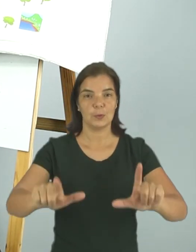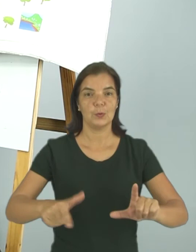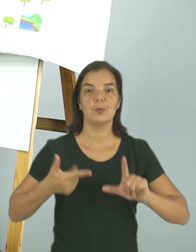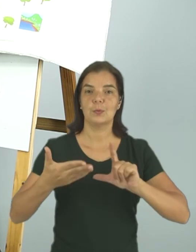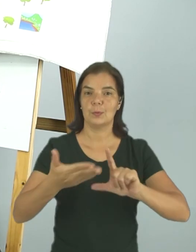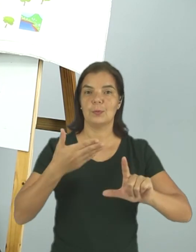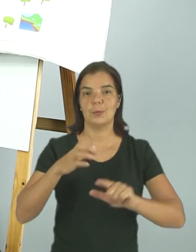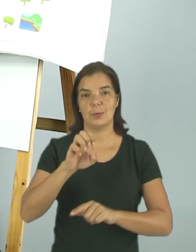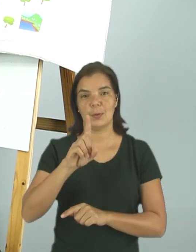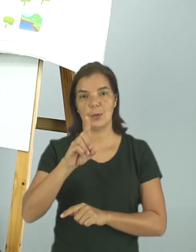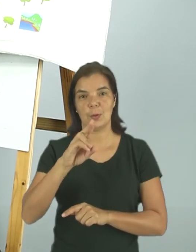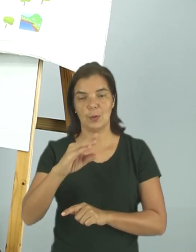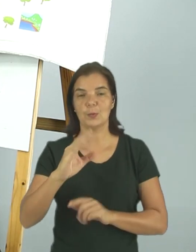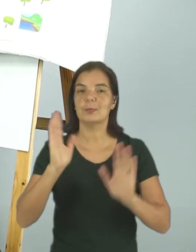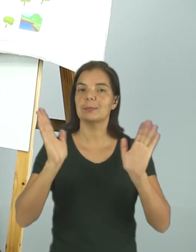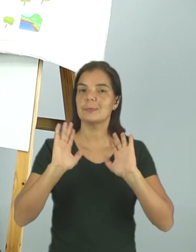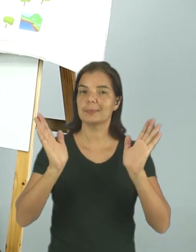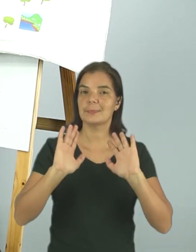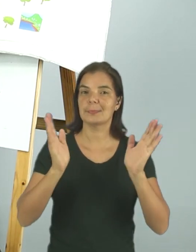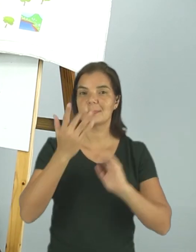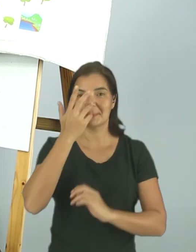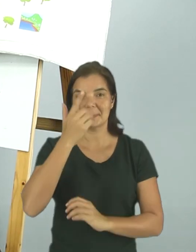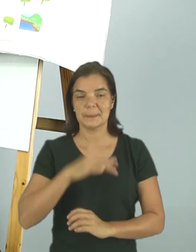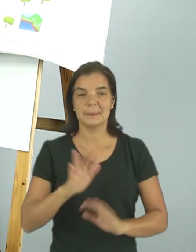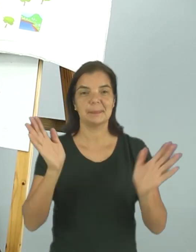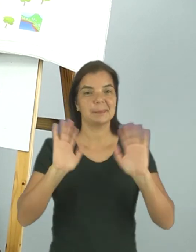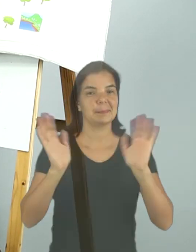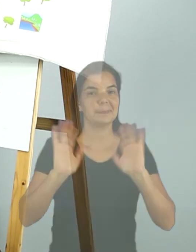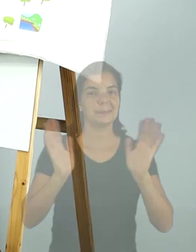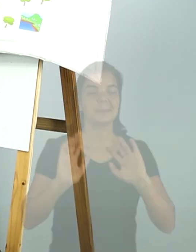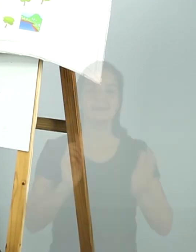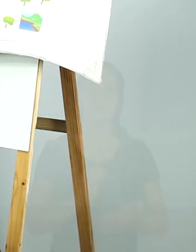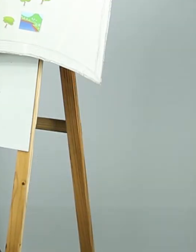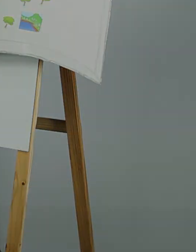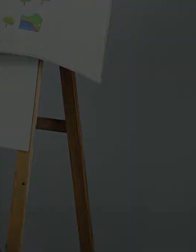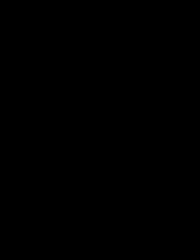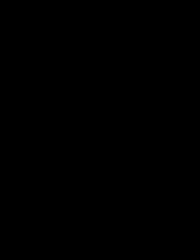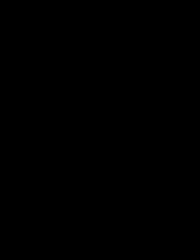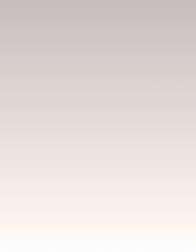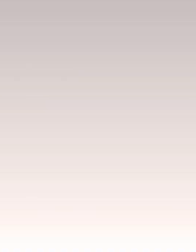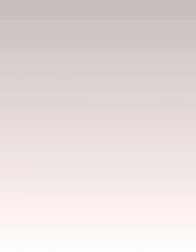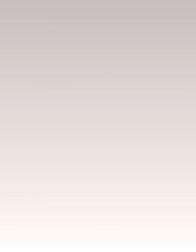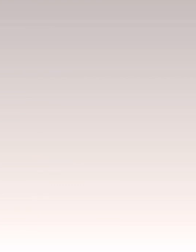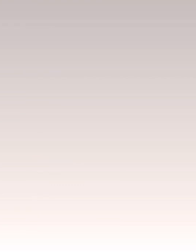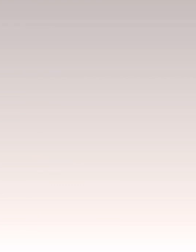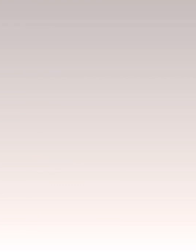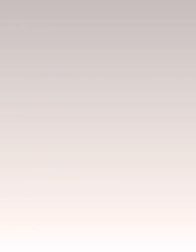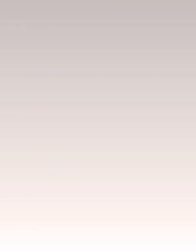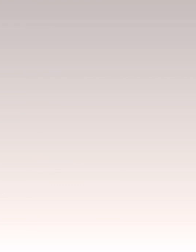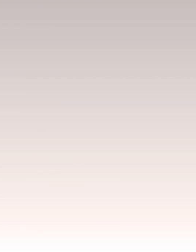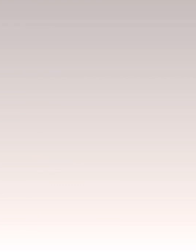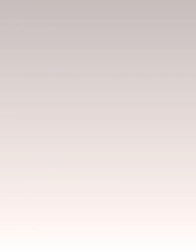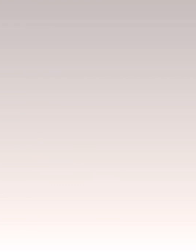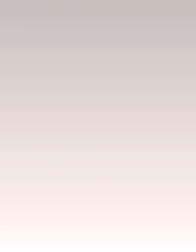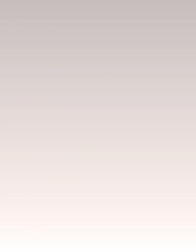plataforma Eduque. Até mais, crianças! Tchau! Tchau!